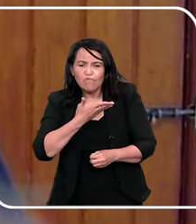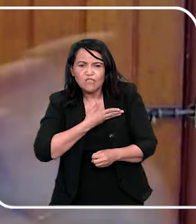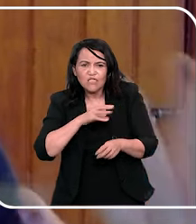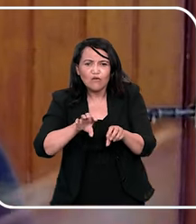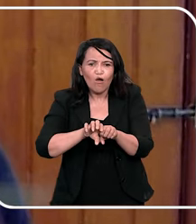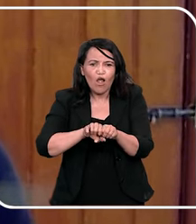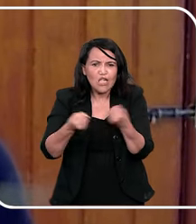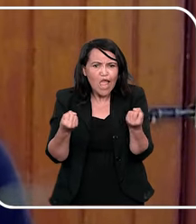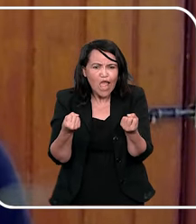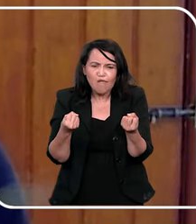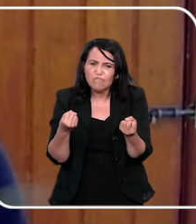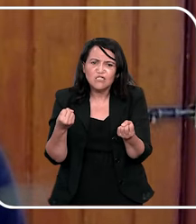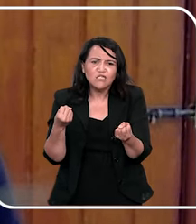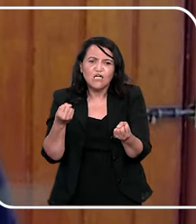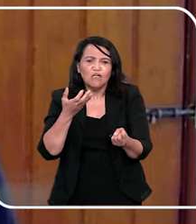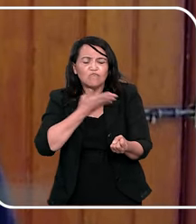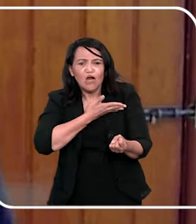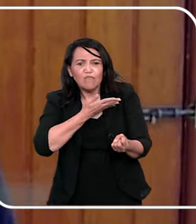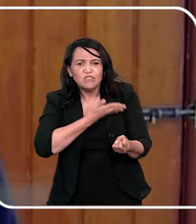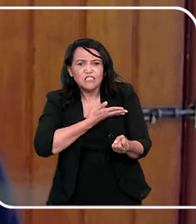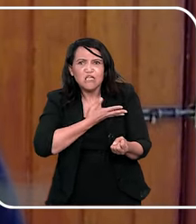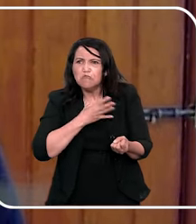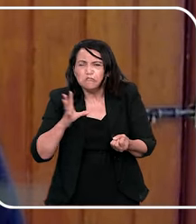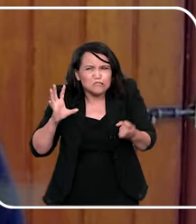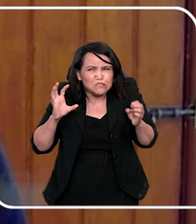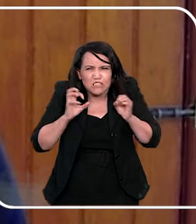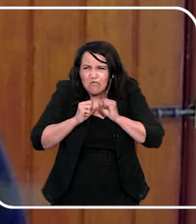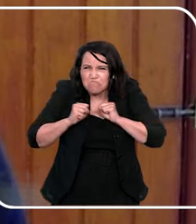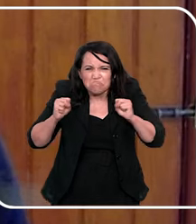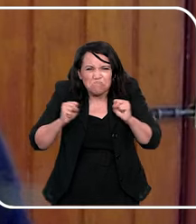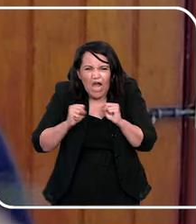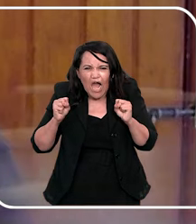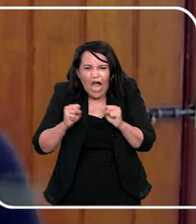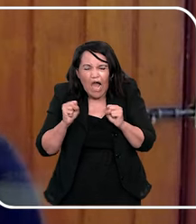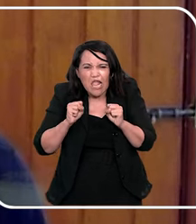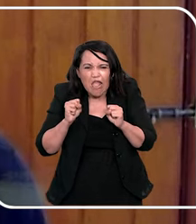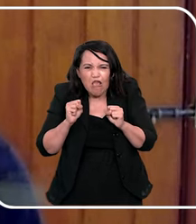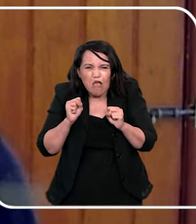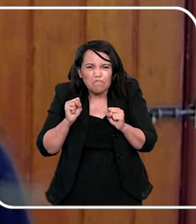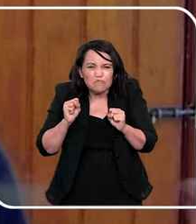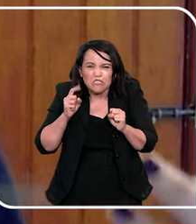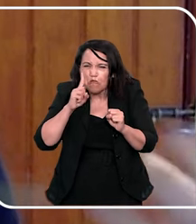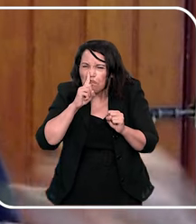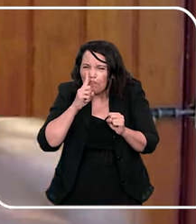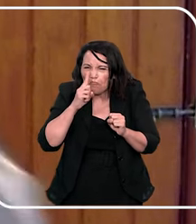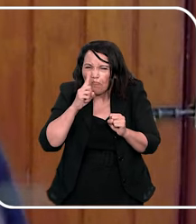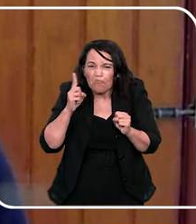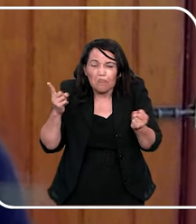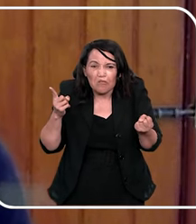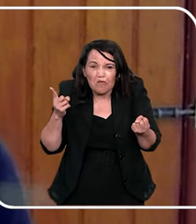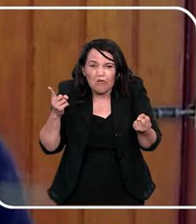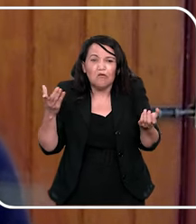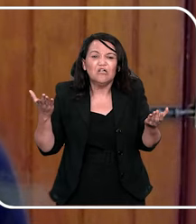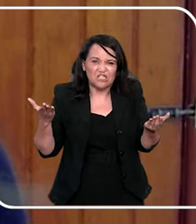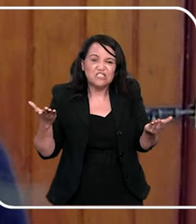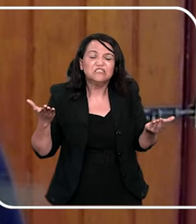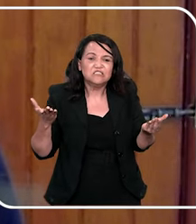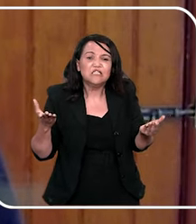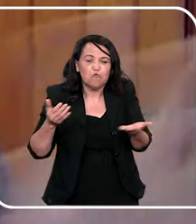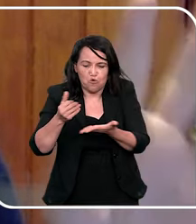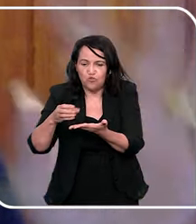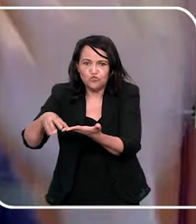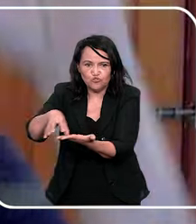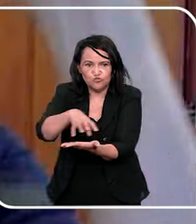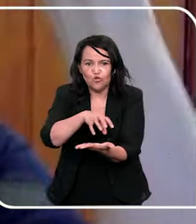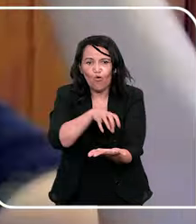colega vem aqui, quebrou uma louça na minha casa, uma amiga, que eu amava, que era meu xodó, que eu coloquei aquela...